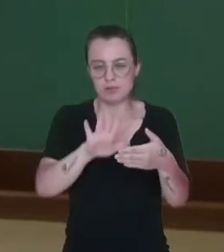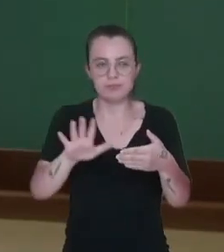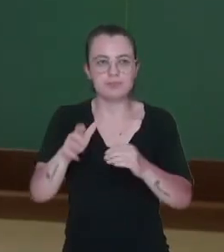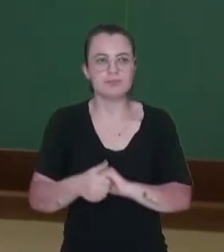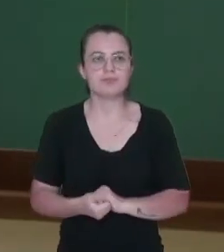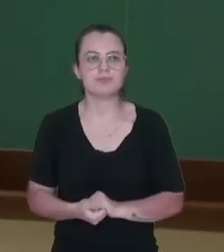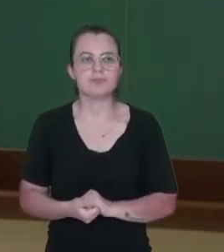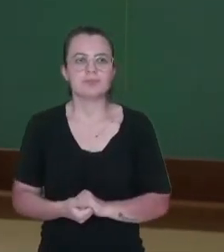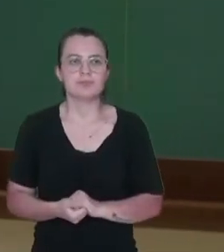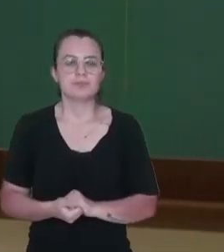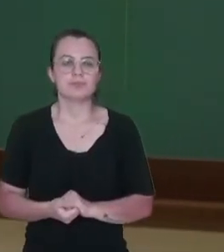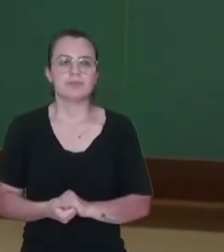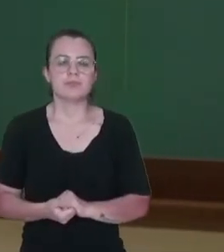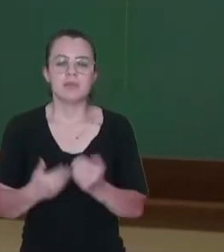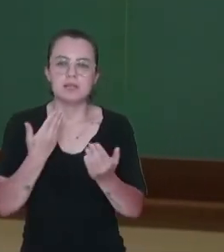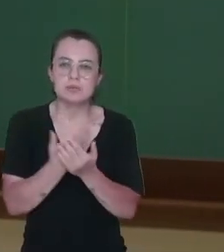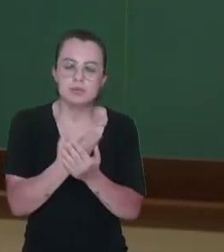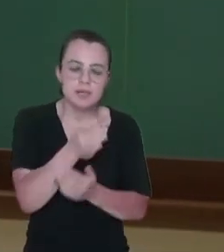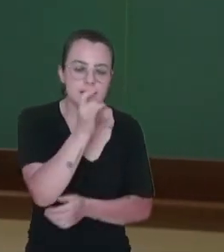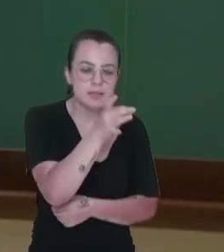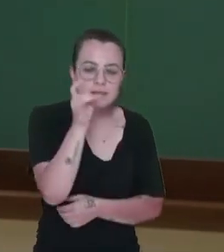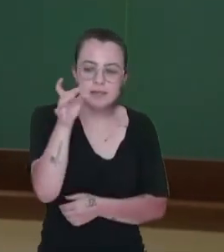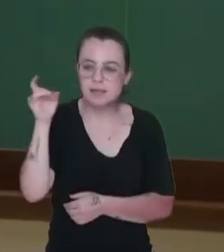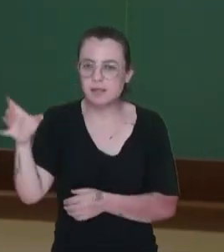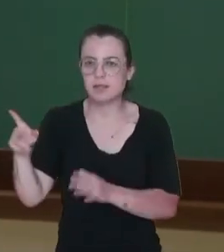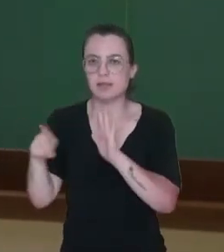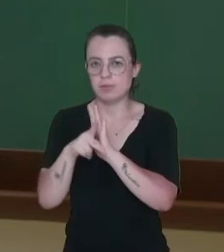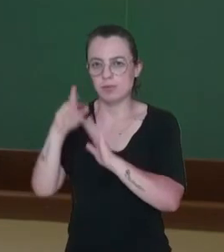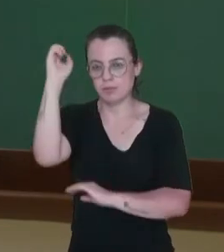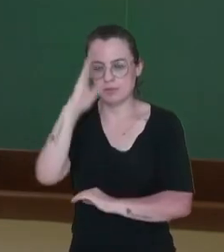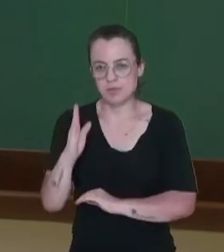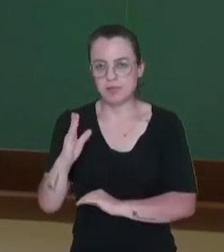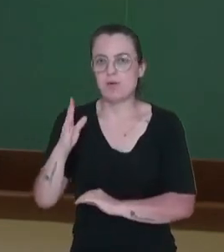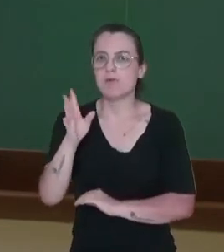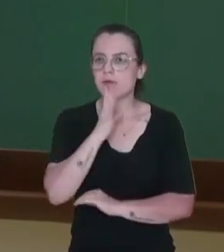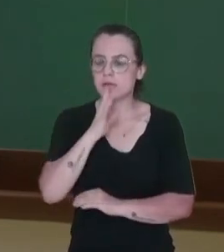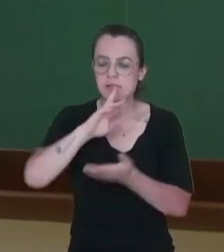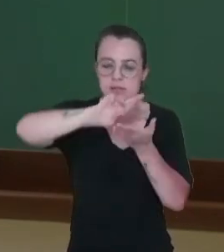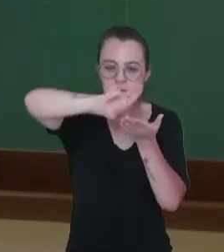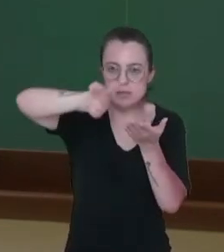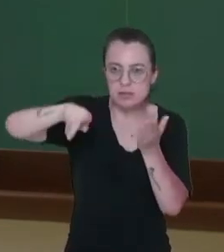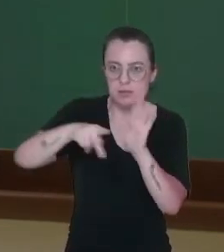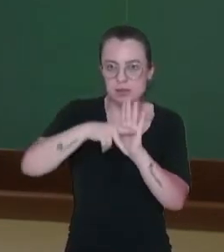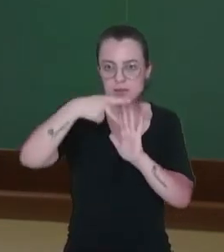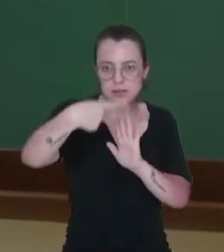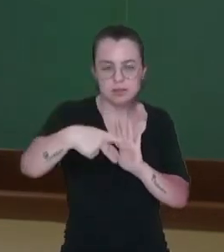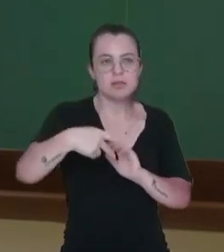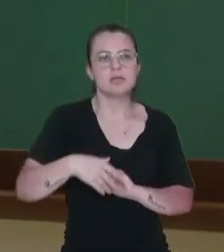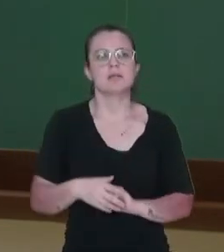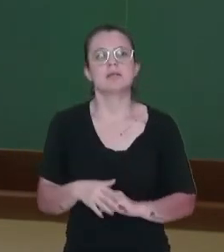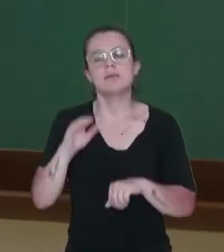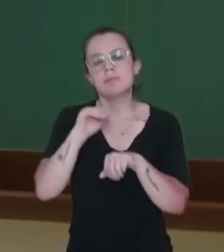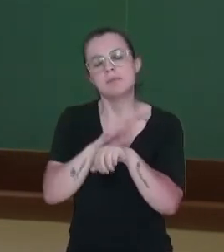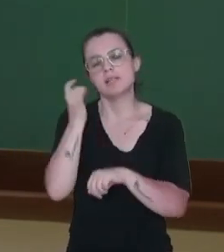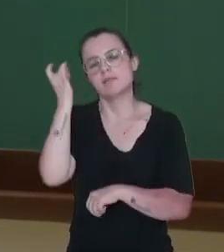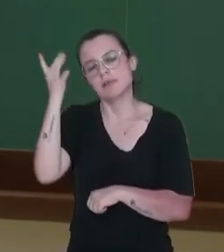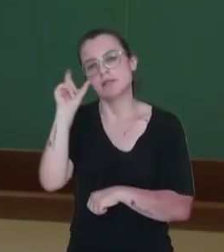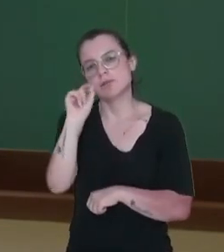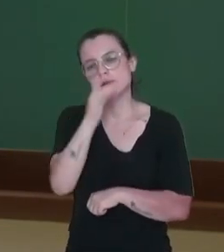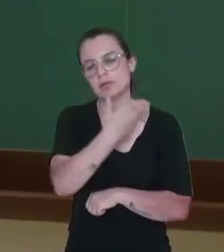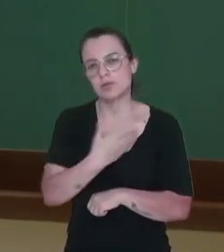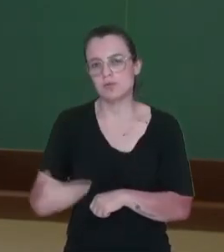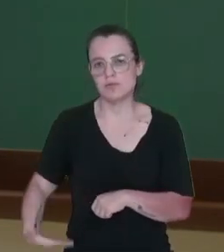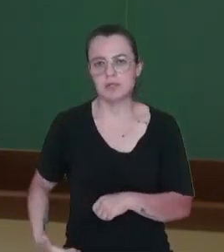separadamente cada parte do Brasil. Conhece-se as características de cada uma delas e aí fica mais fácil do governo